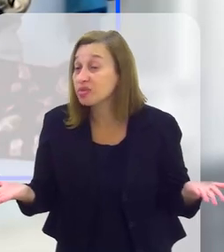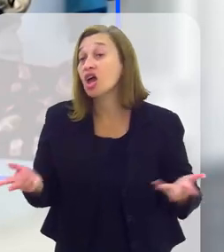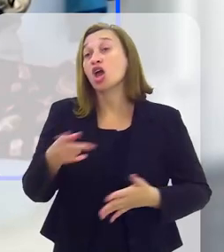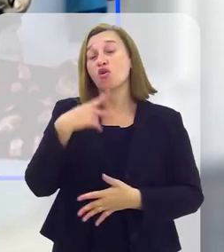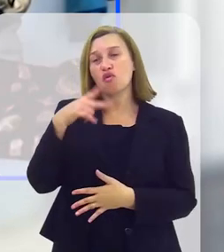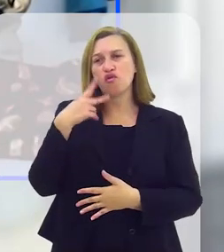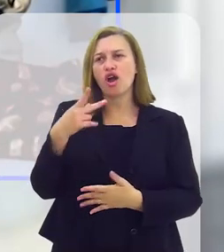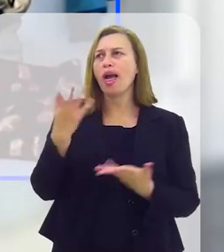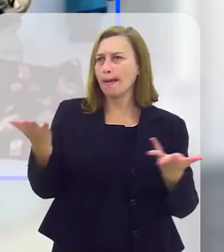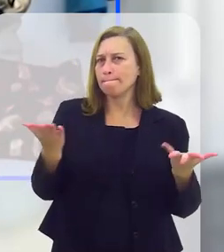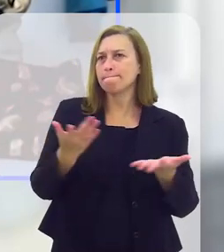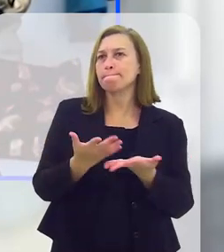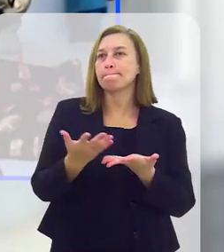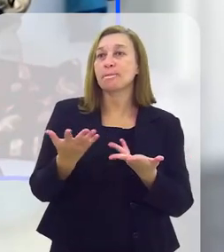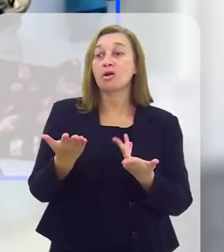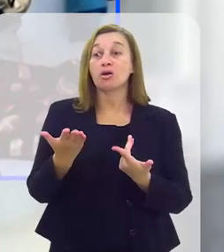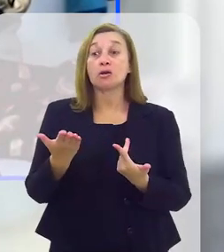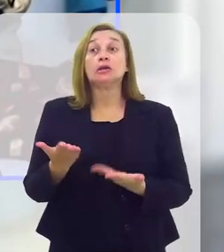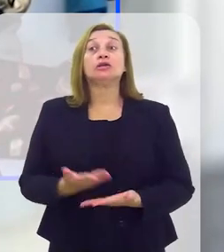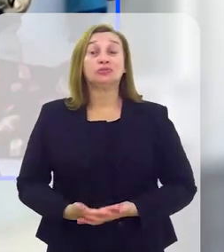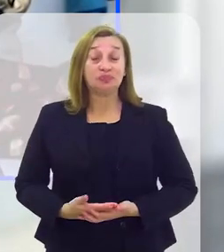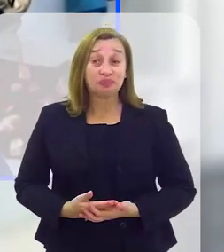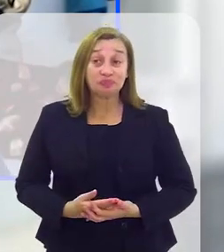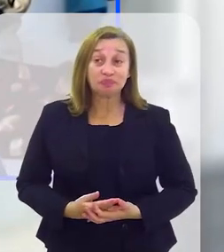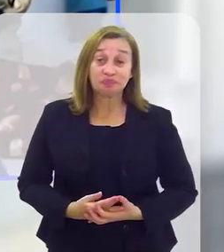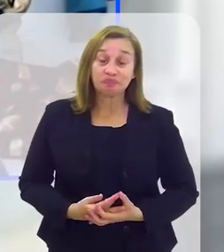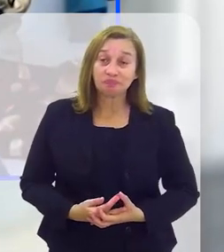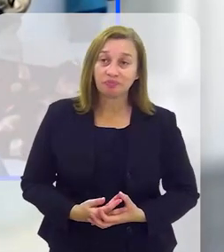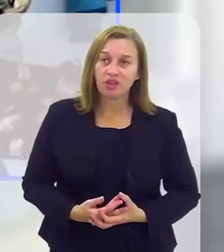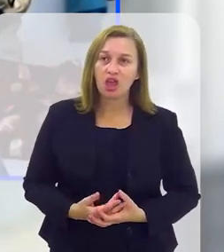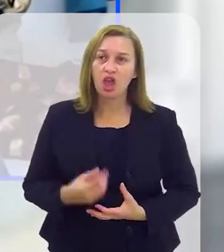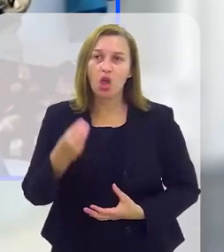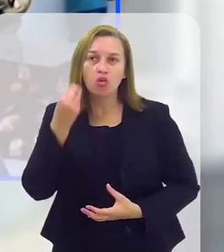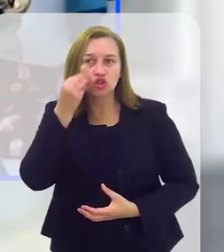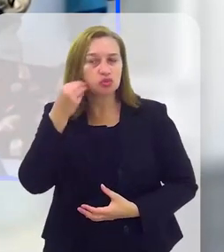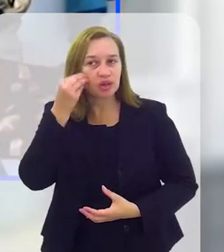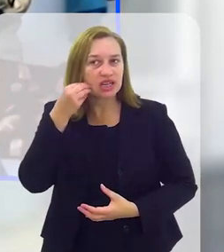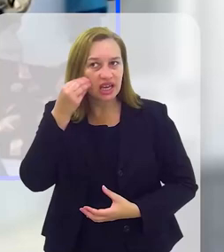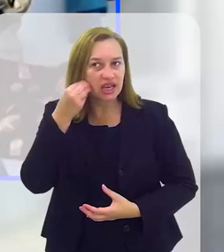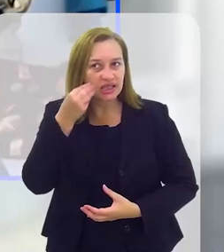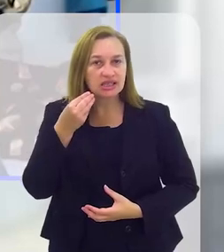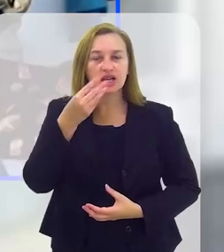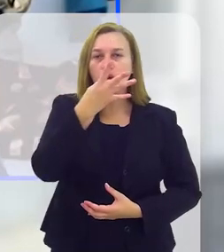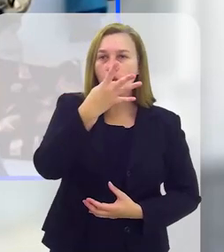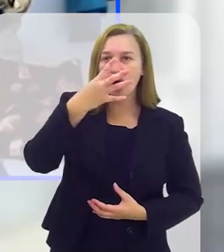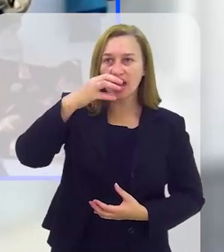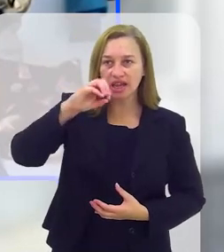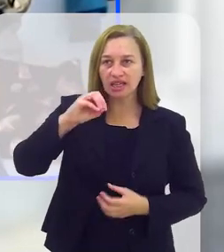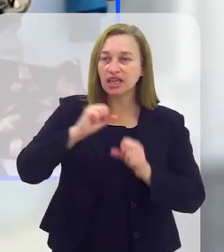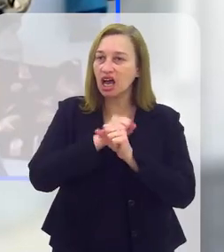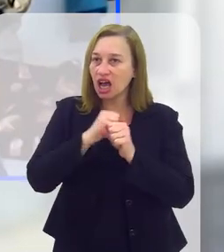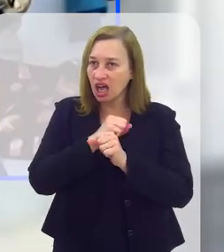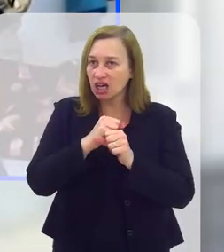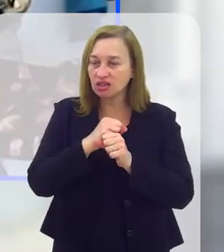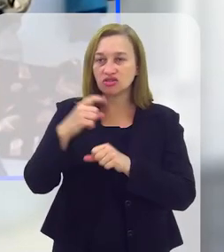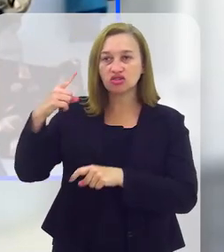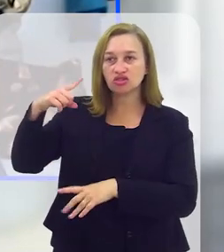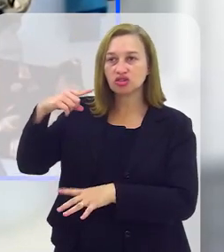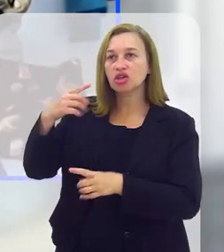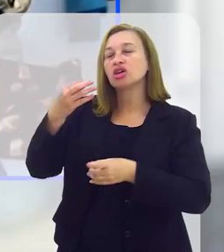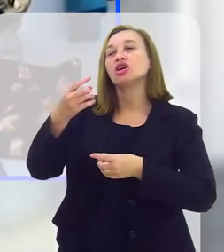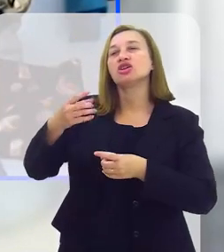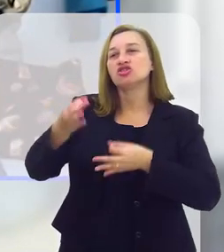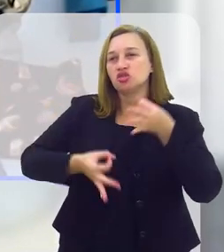em todas as categorias sociais. Eu vou falar uma coisa polêmica, eu vivi 41